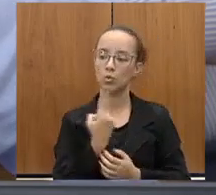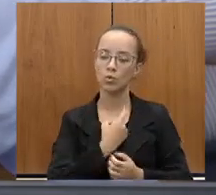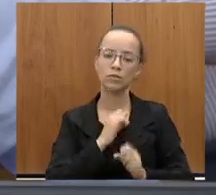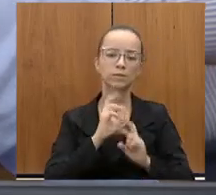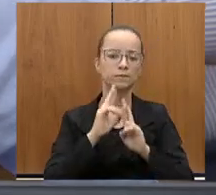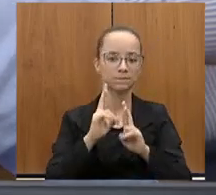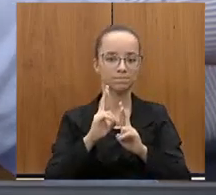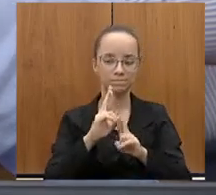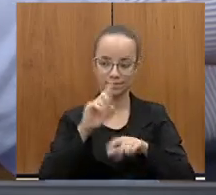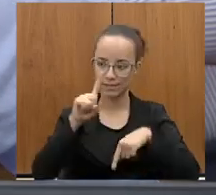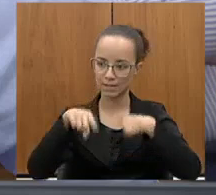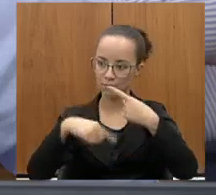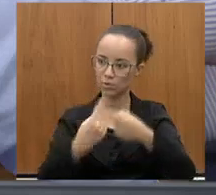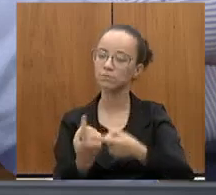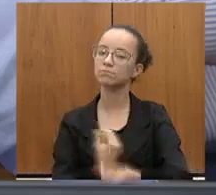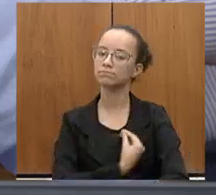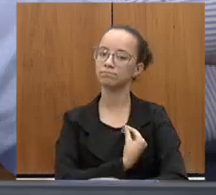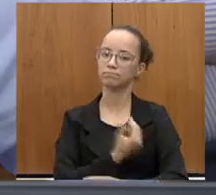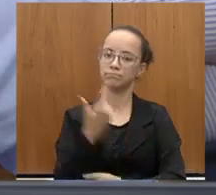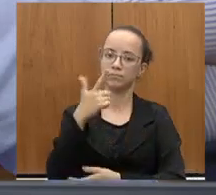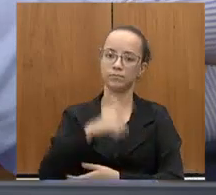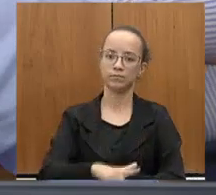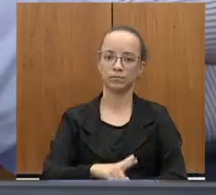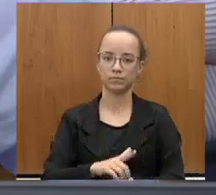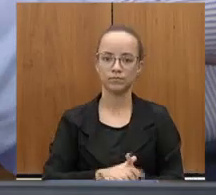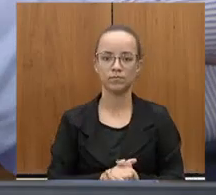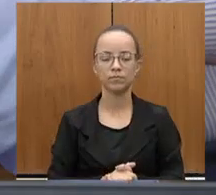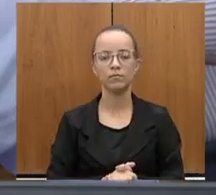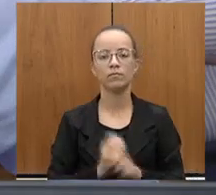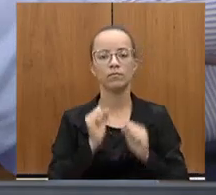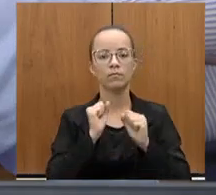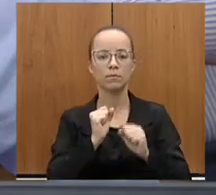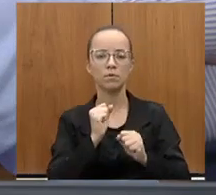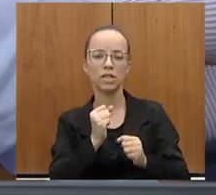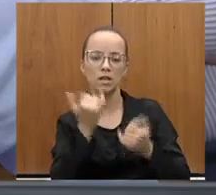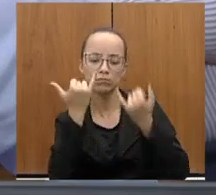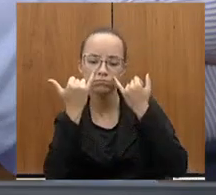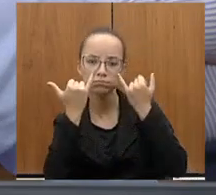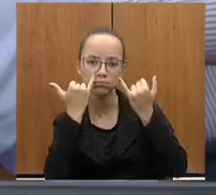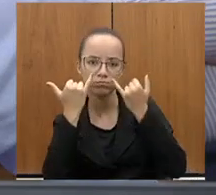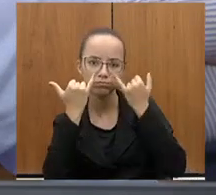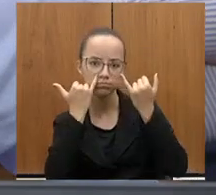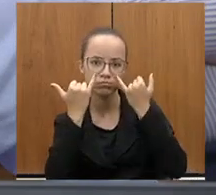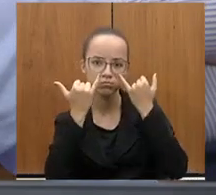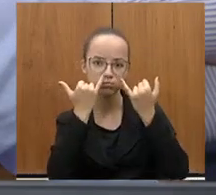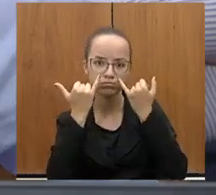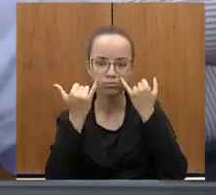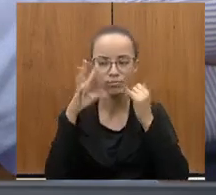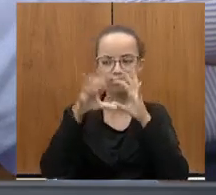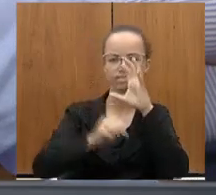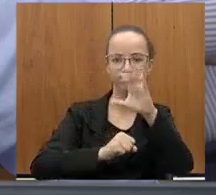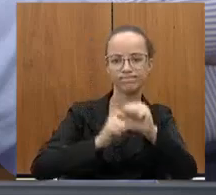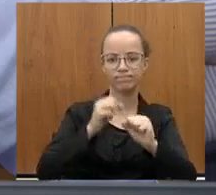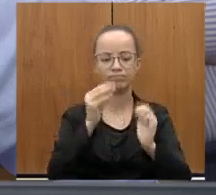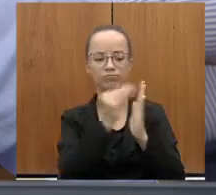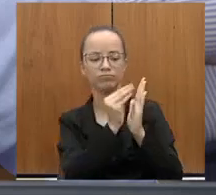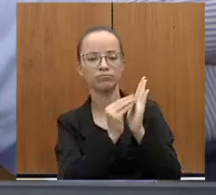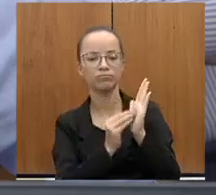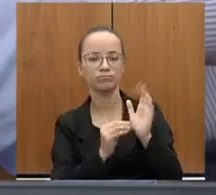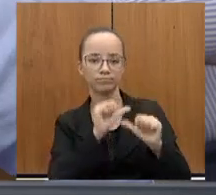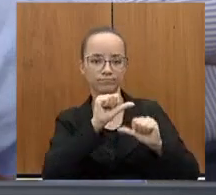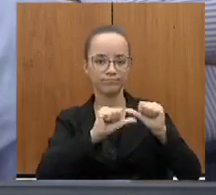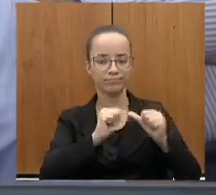senhor para uma próxima audiência para a gente poder atualizar os temas e atender essas demandas tão